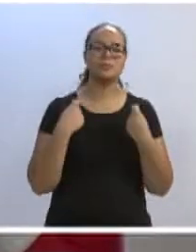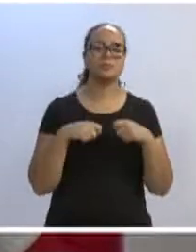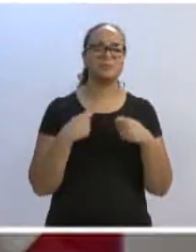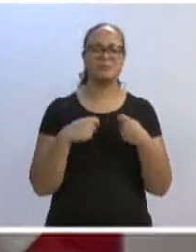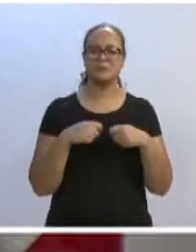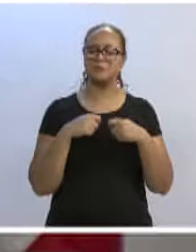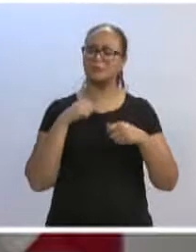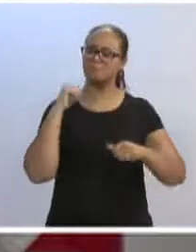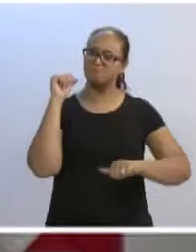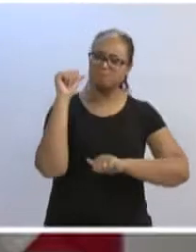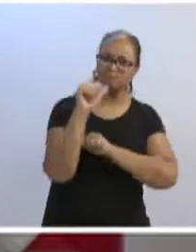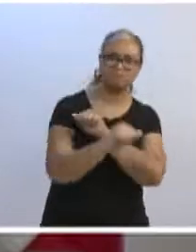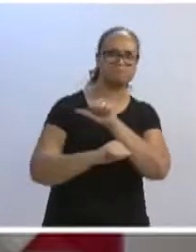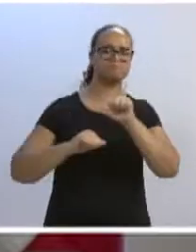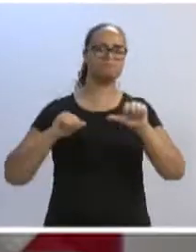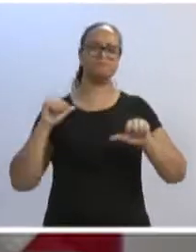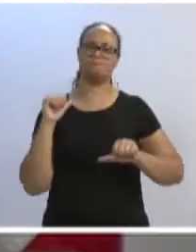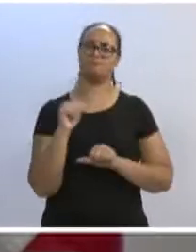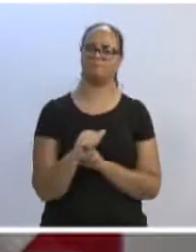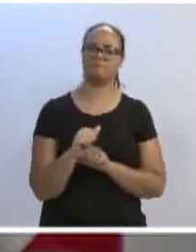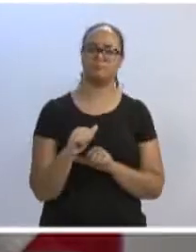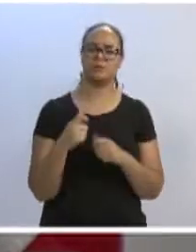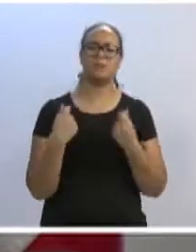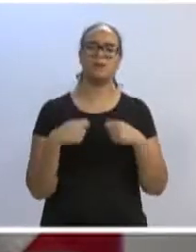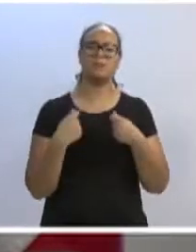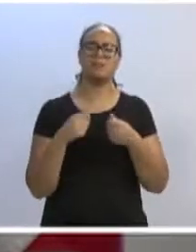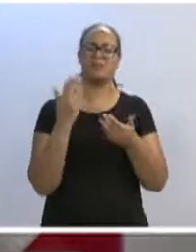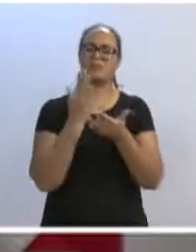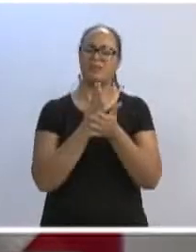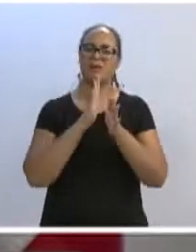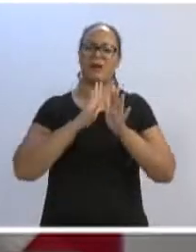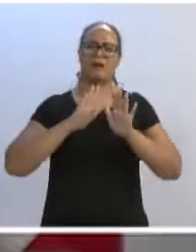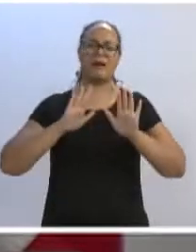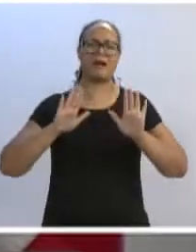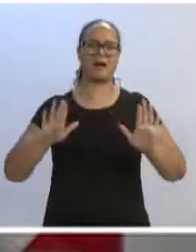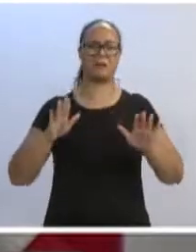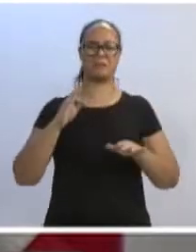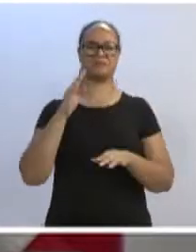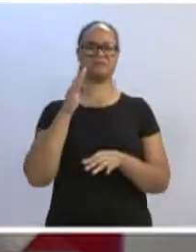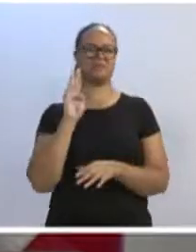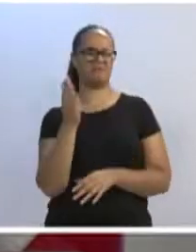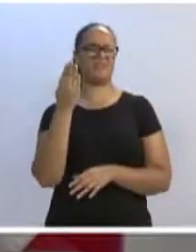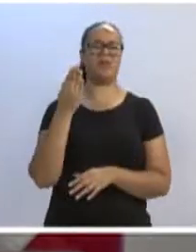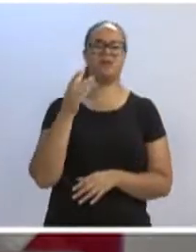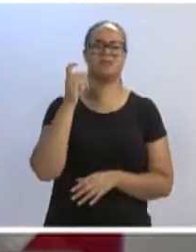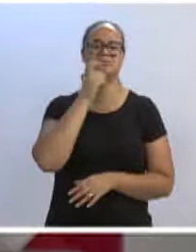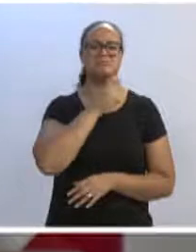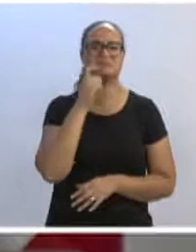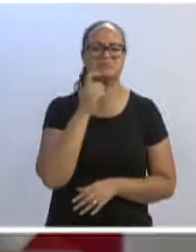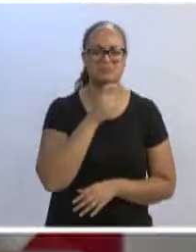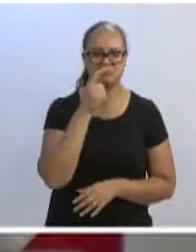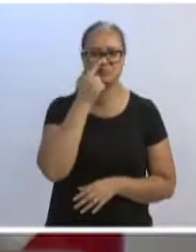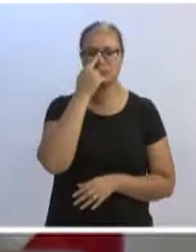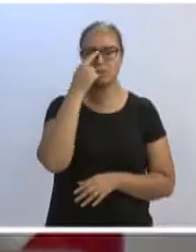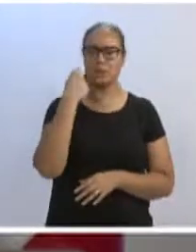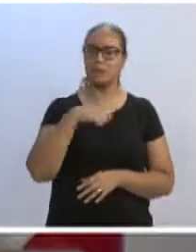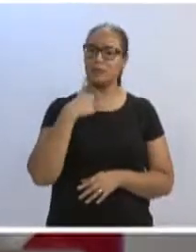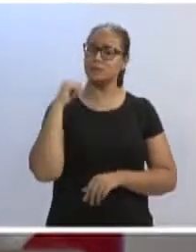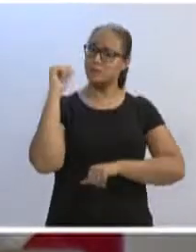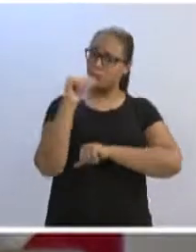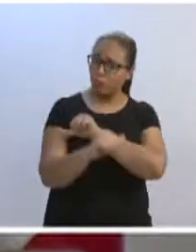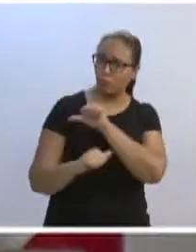precisamos acabar com o pacto da mediocridade, precisamos mudar de forma